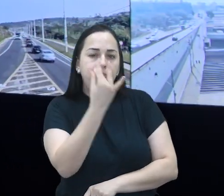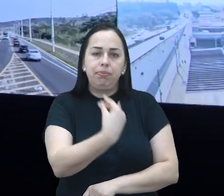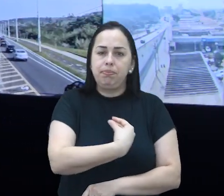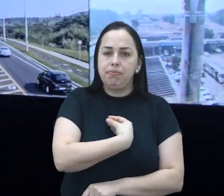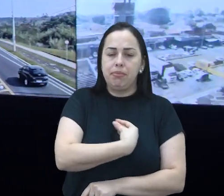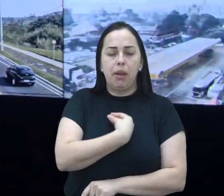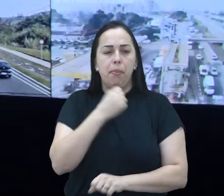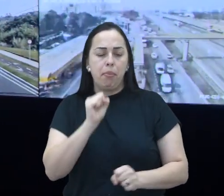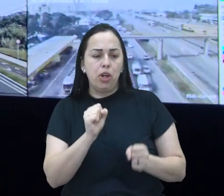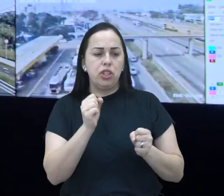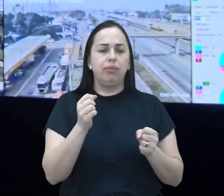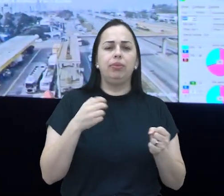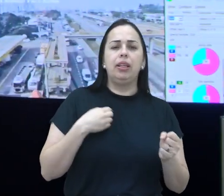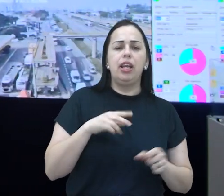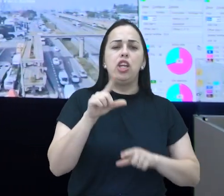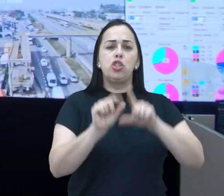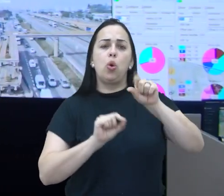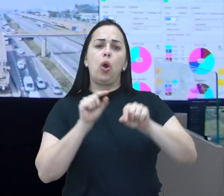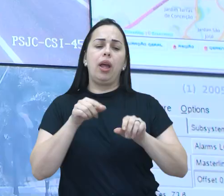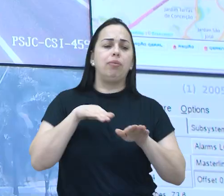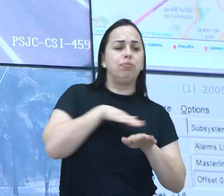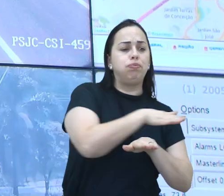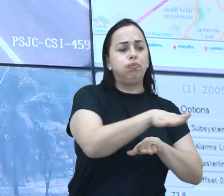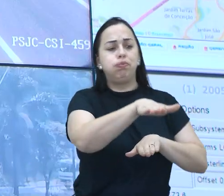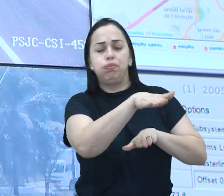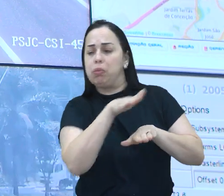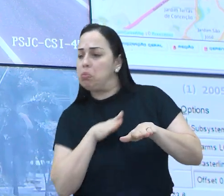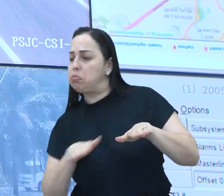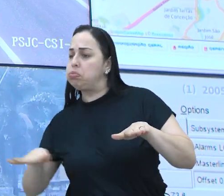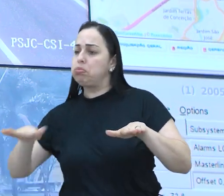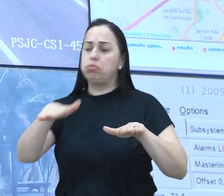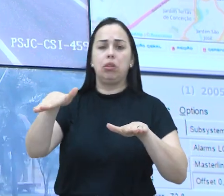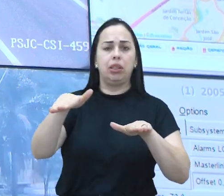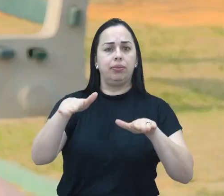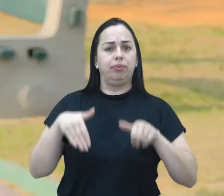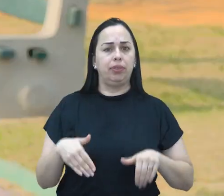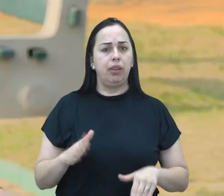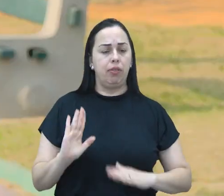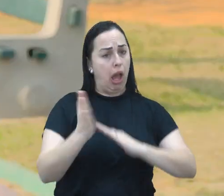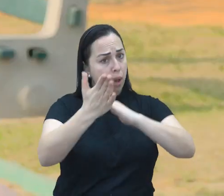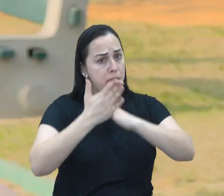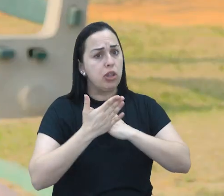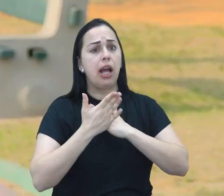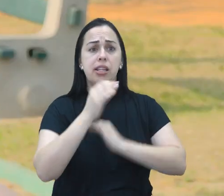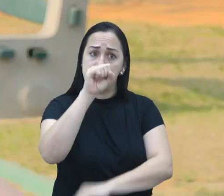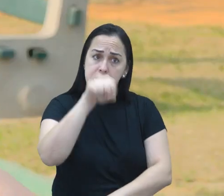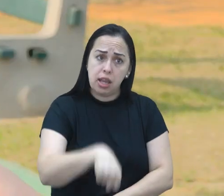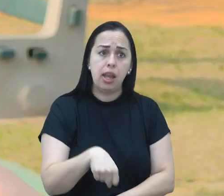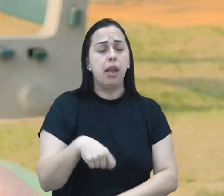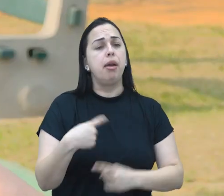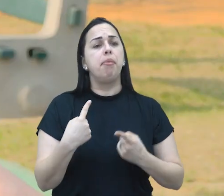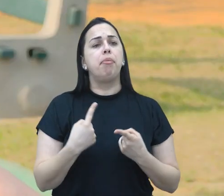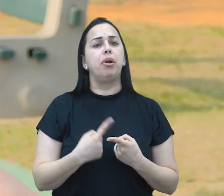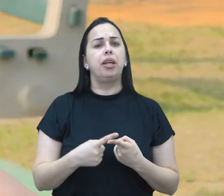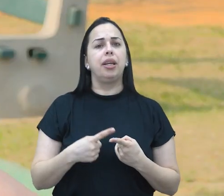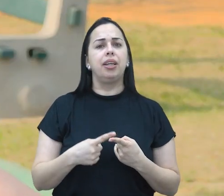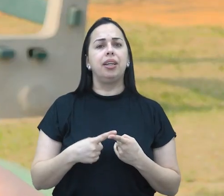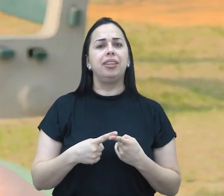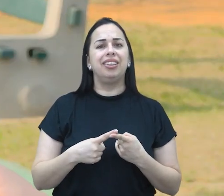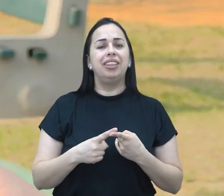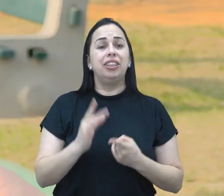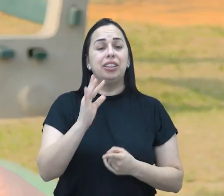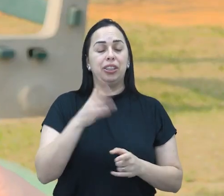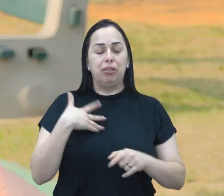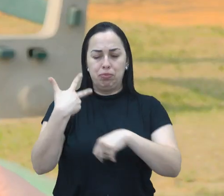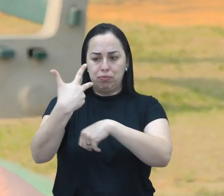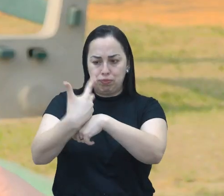motorista poderá optar por rotas alternativas em caso de congestionamento. Eu acho que vai ajudar bastante, sim, porque pelo fato de a gente ter